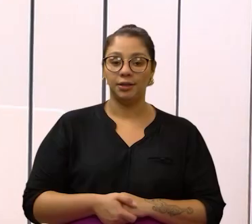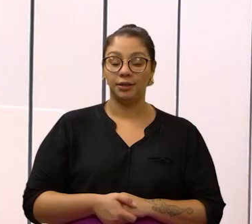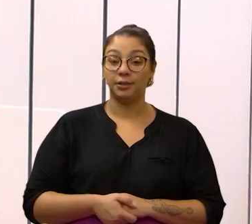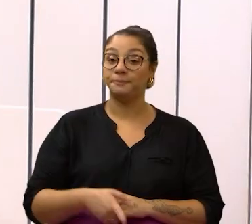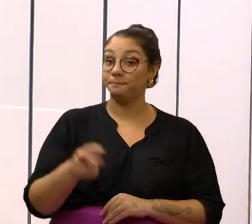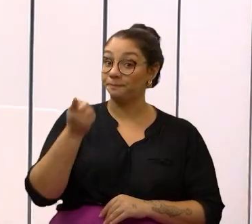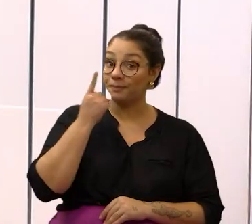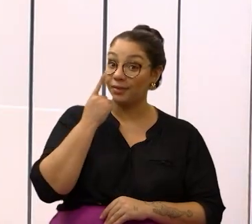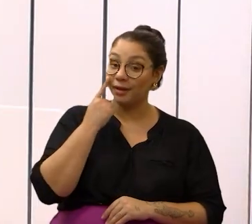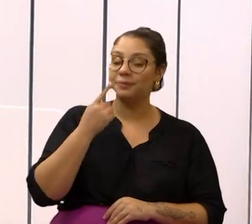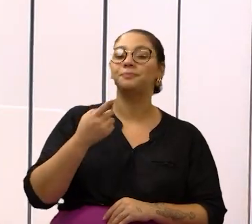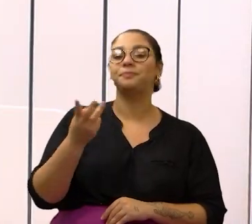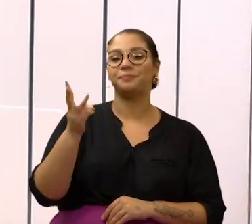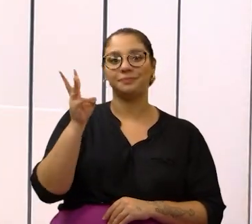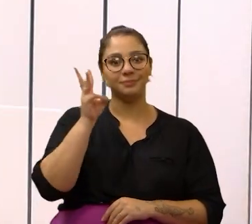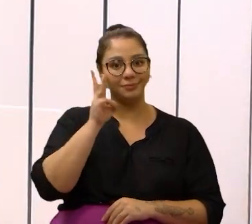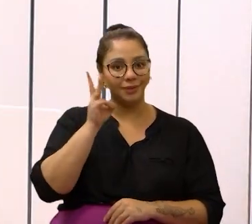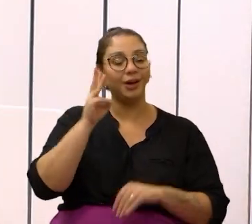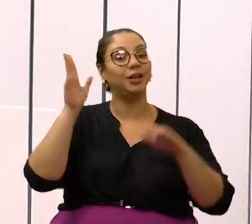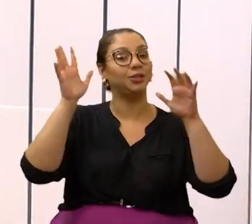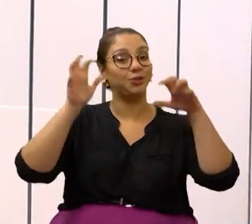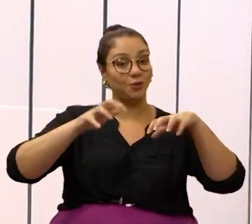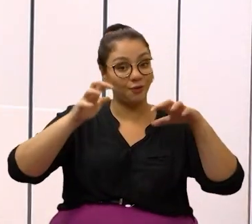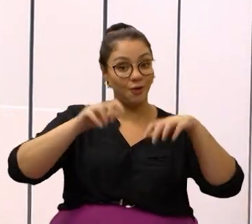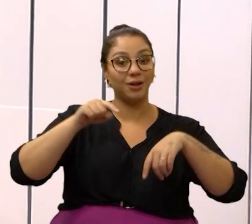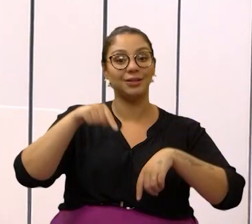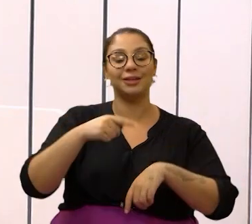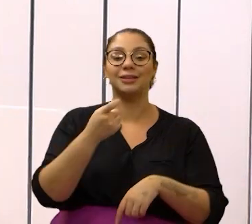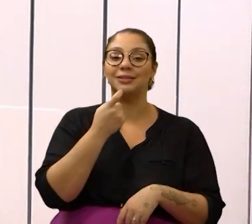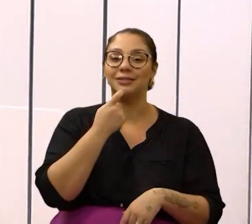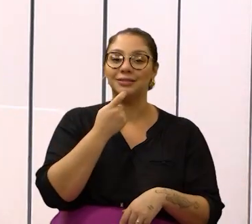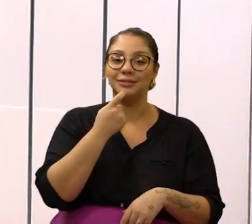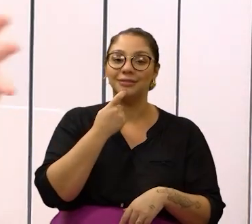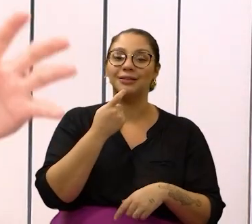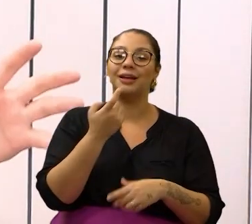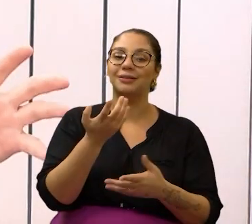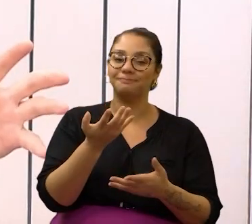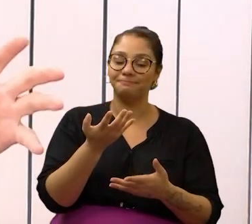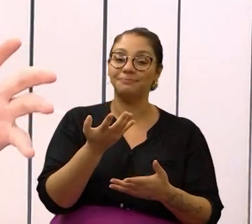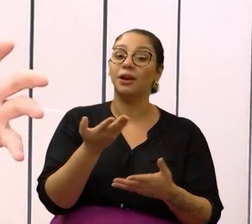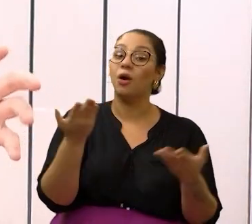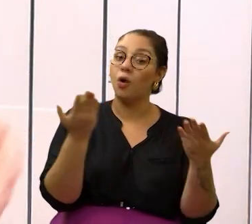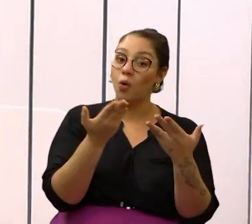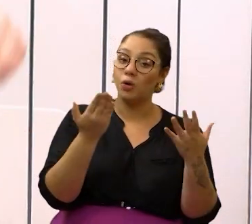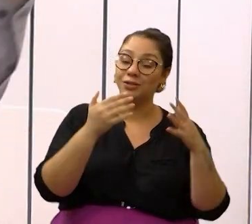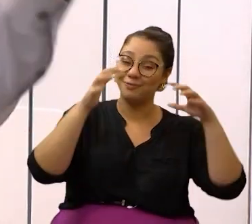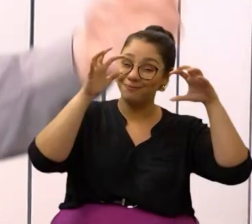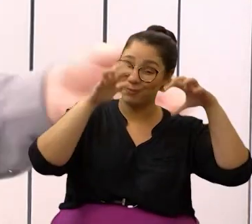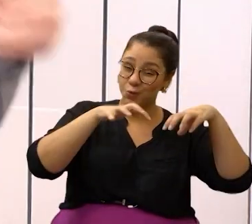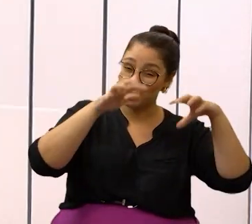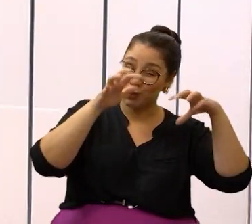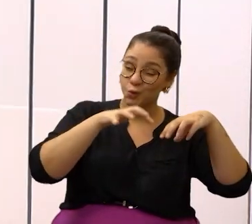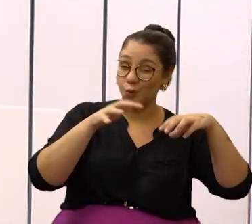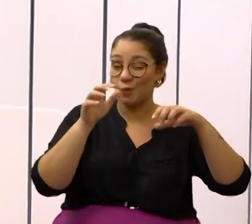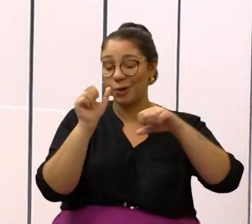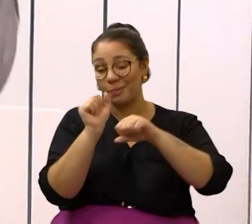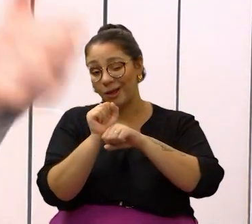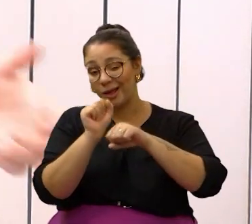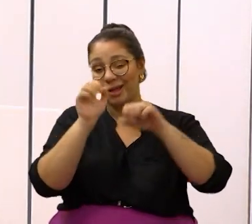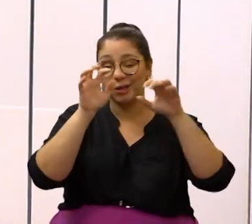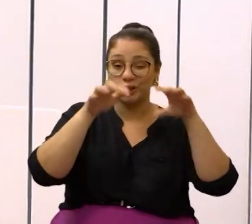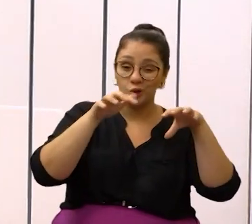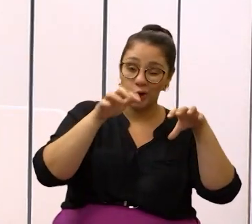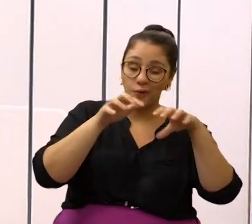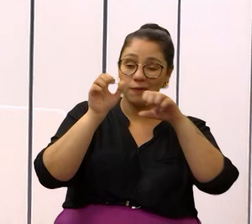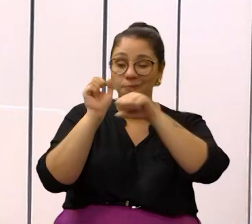Olha só, terça-feira chuvosa aqui na cidade de Campinas. Hoje vai ficar nesta condição de chove para,